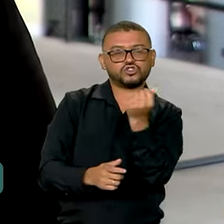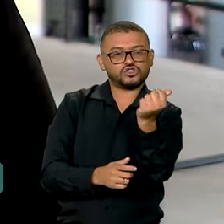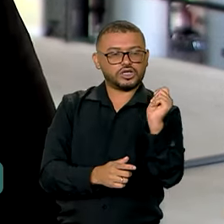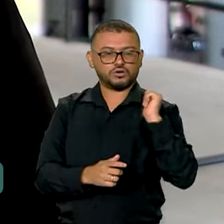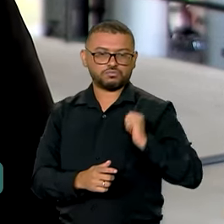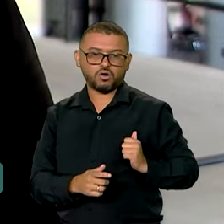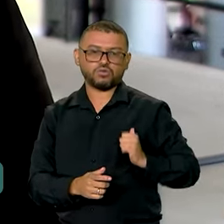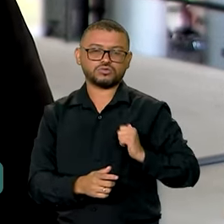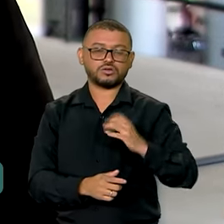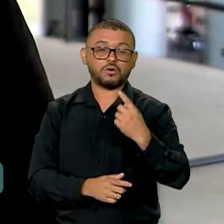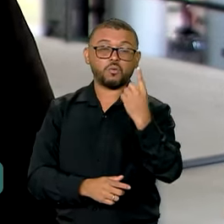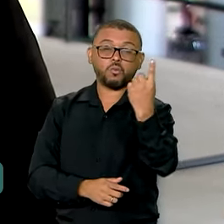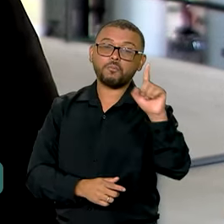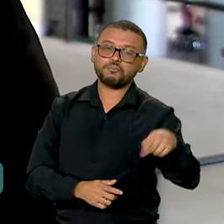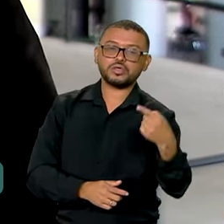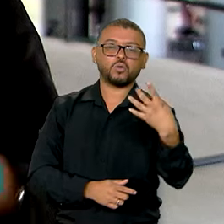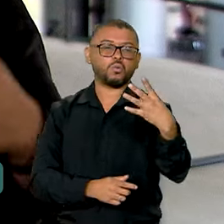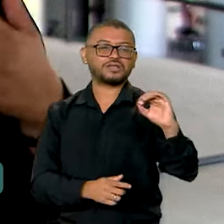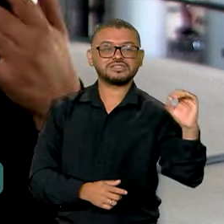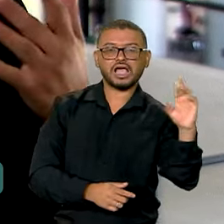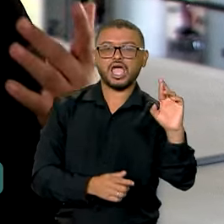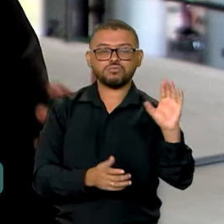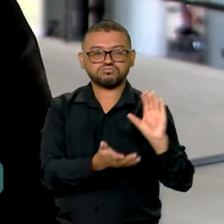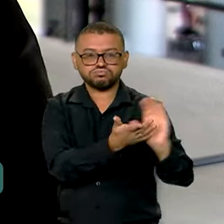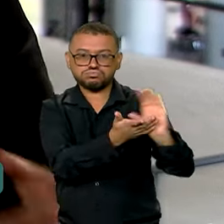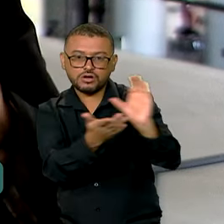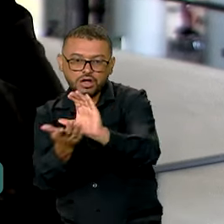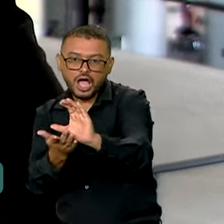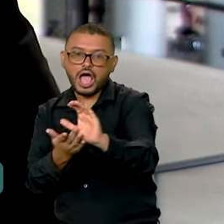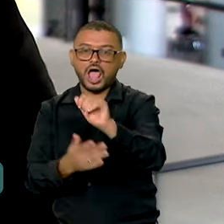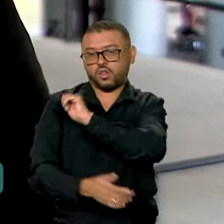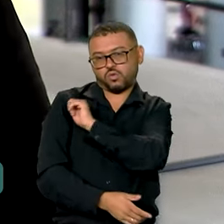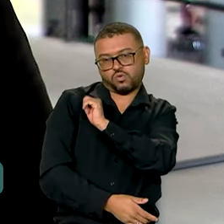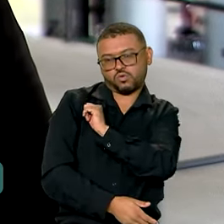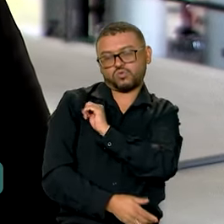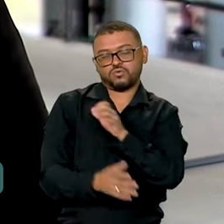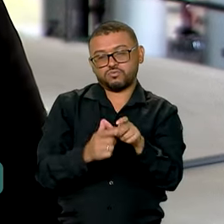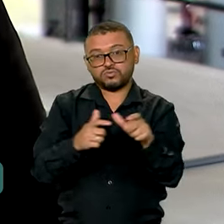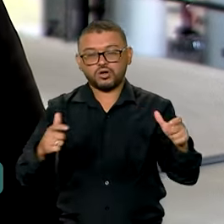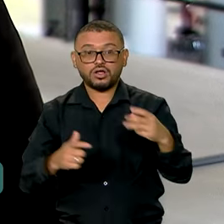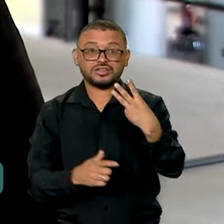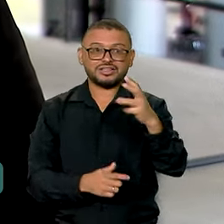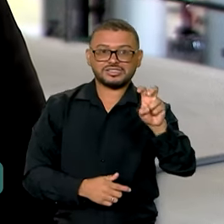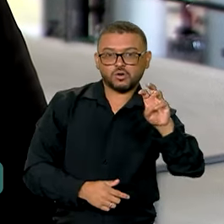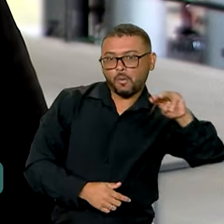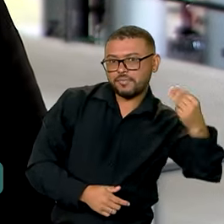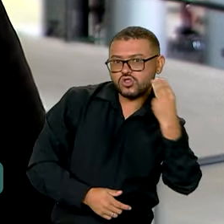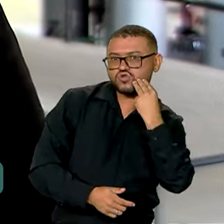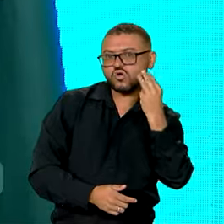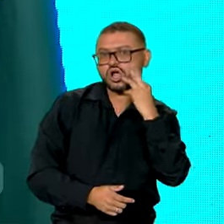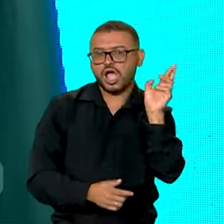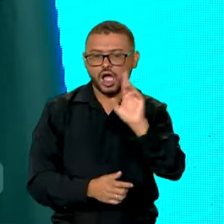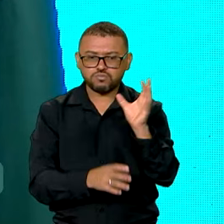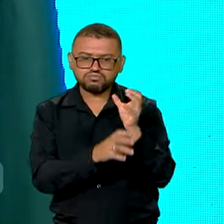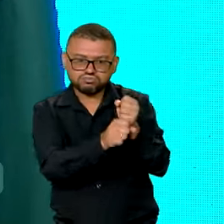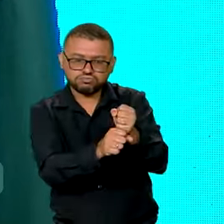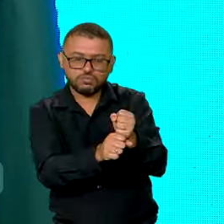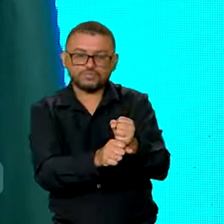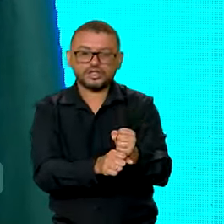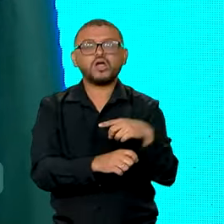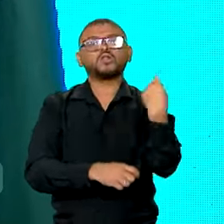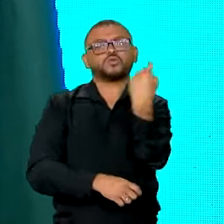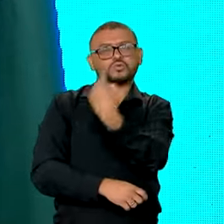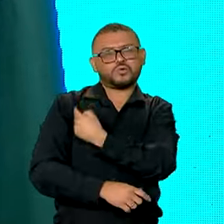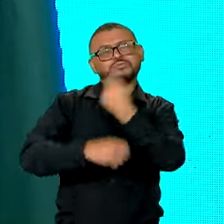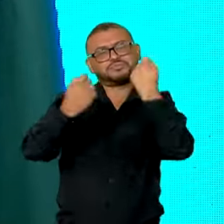de 1.400 reais. O aporte para essa expansão é de 35 milhões de reais. A gente precisa de